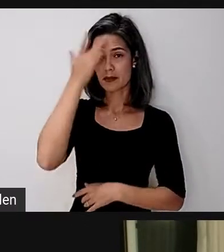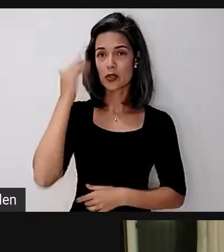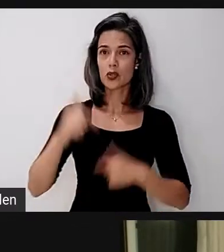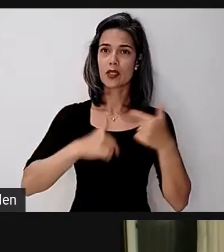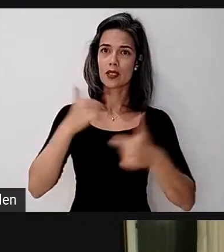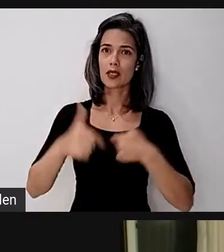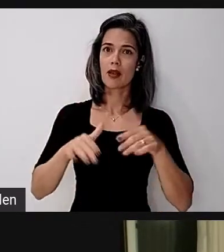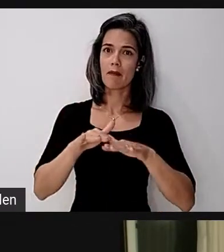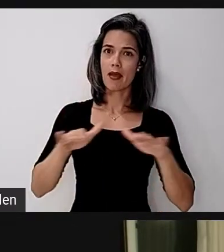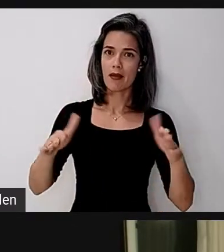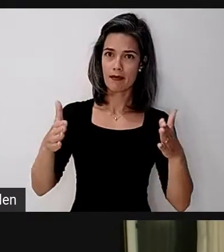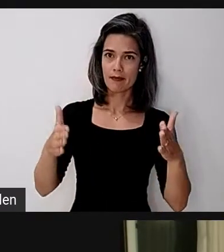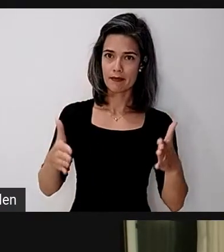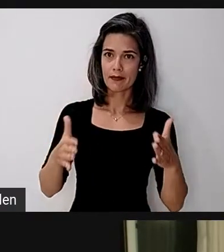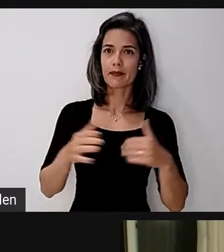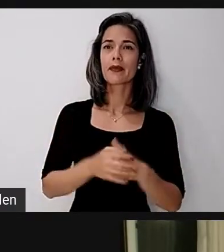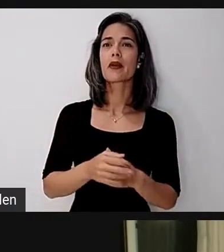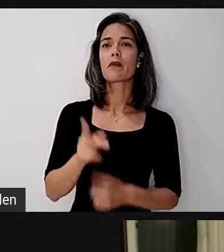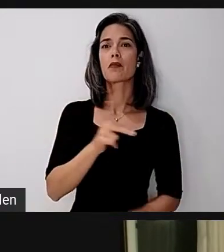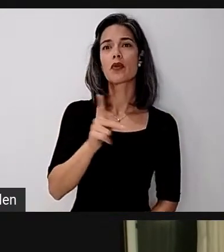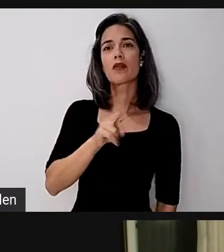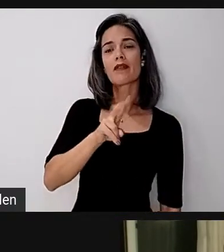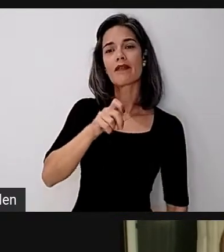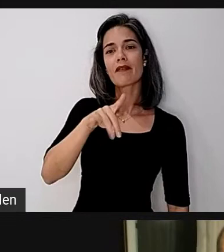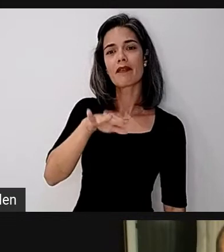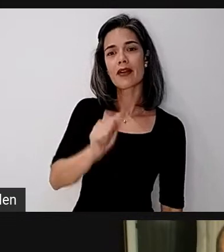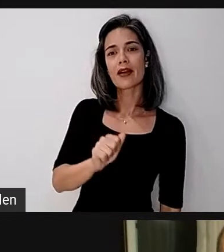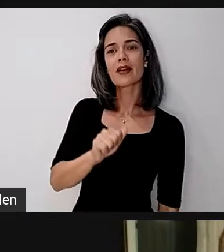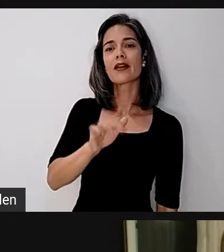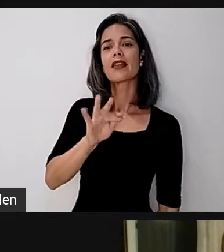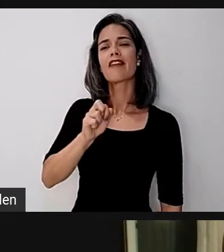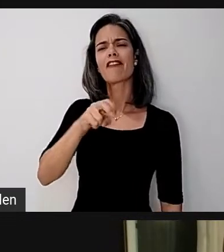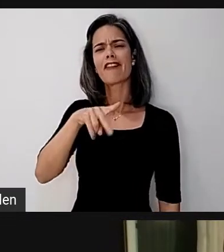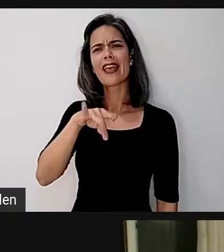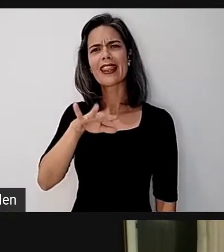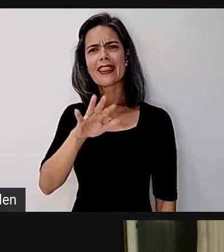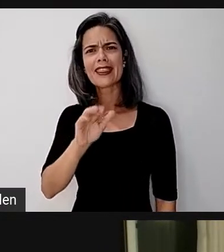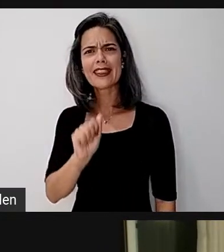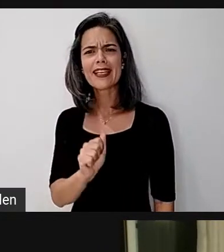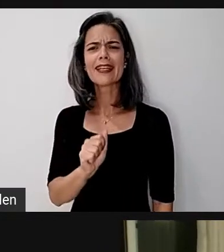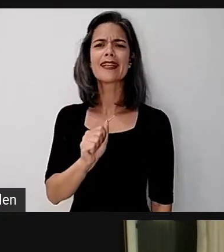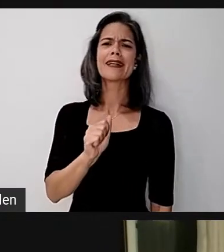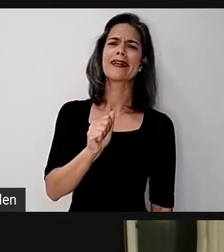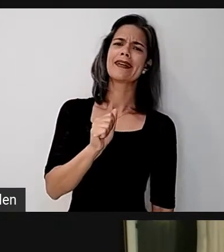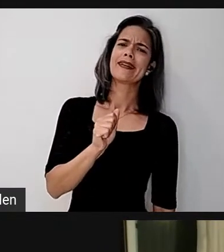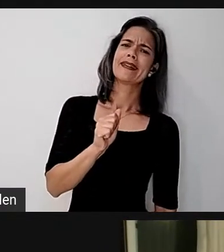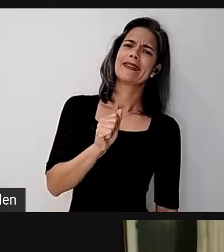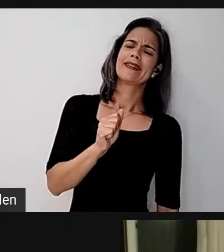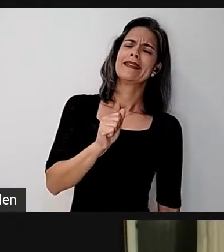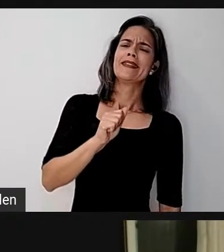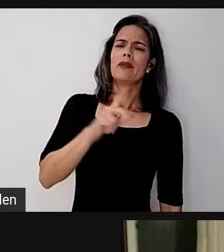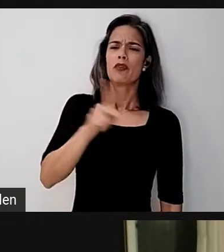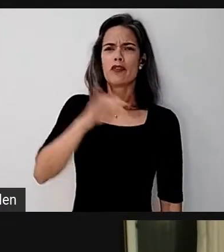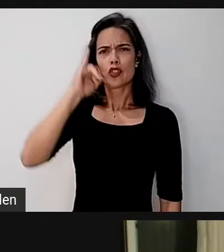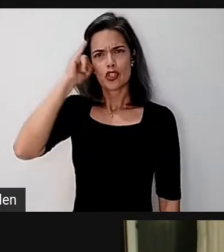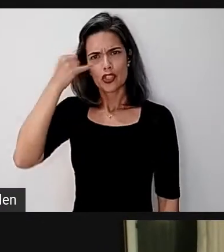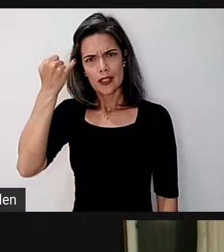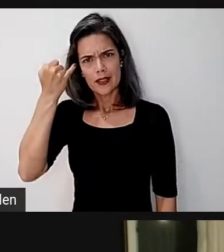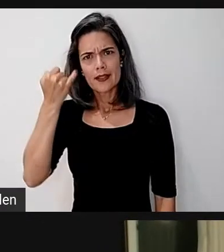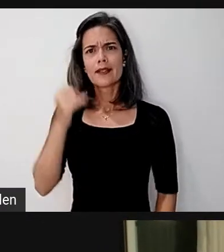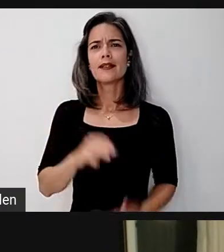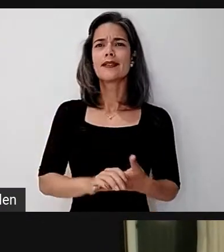especialmente a professora Wanda, a professora Fernanda, a professora Mônica que me antecederam, a professora Janaína, a professora